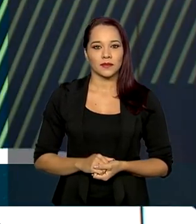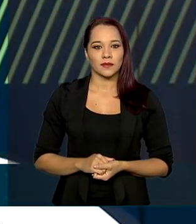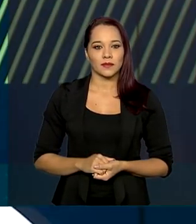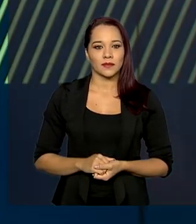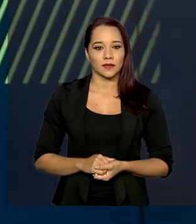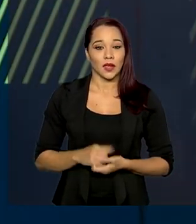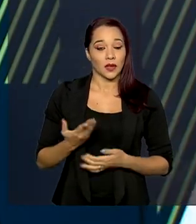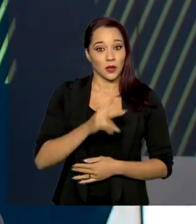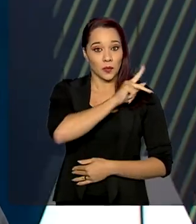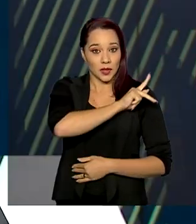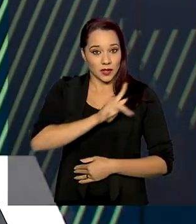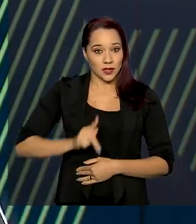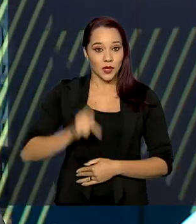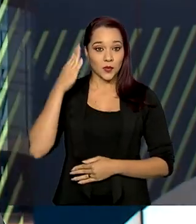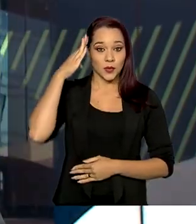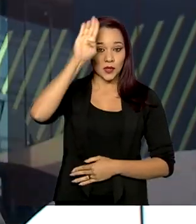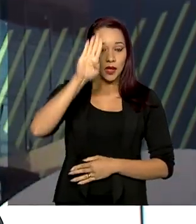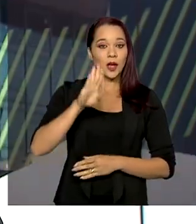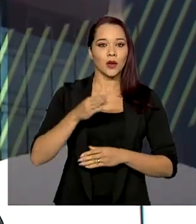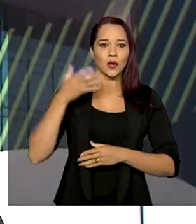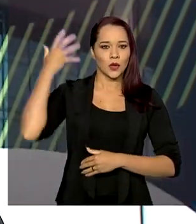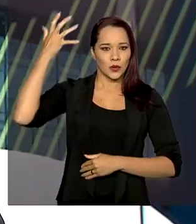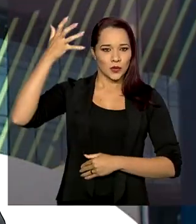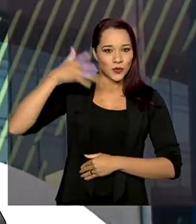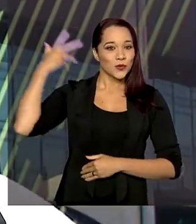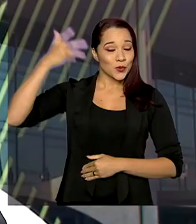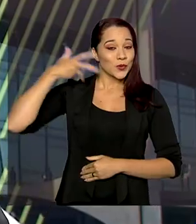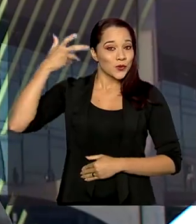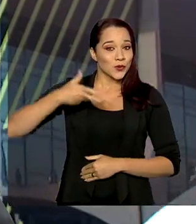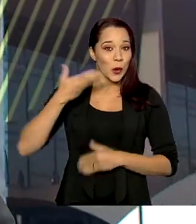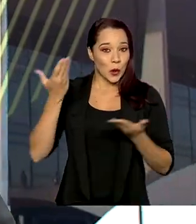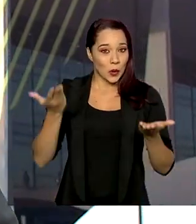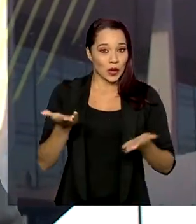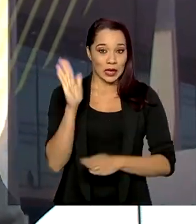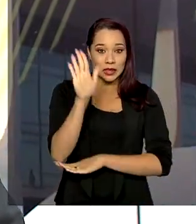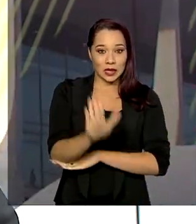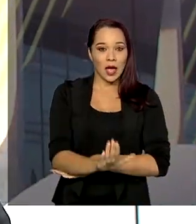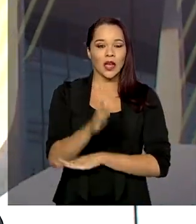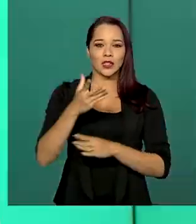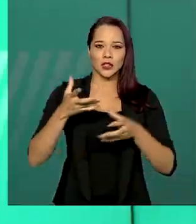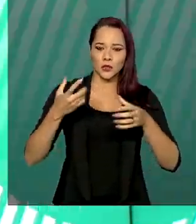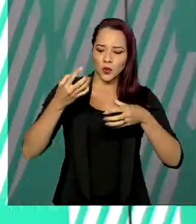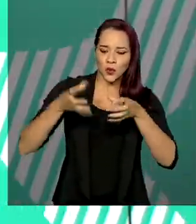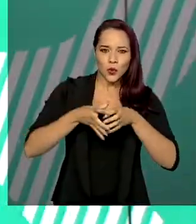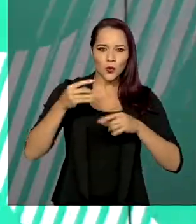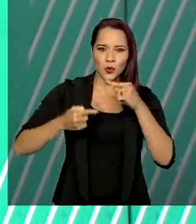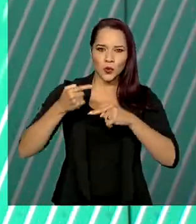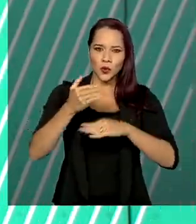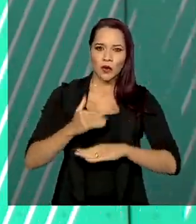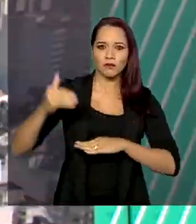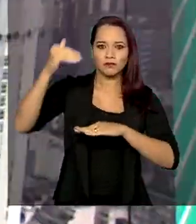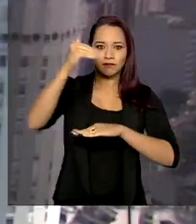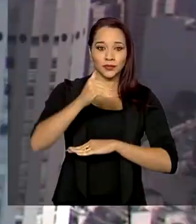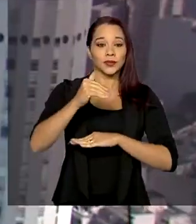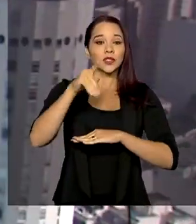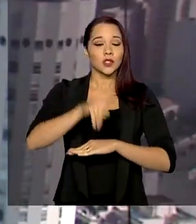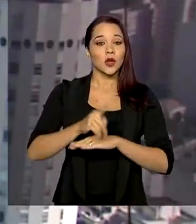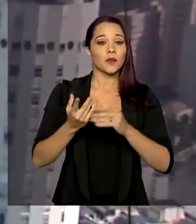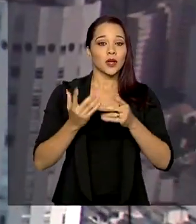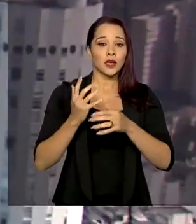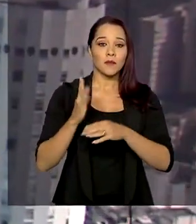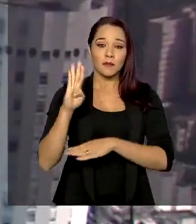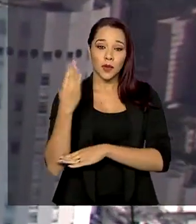O presidente Jair Bolsonaro discursou nesta tarde na Cúpula das Nações Unidas sobre biodiversidade.